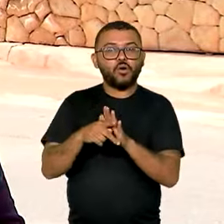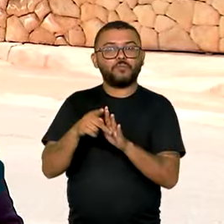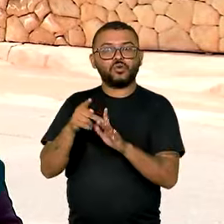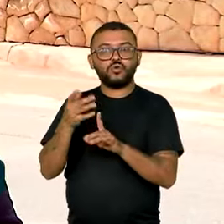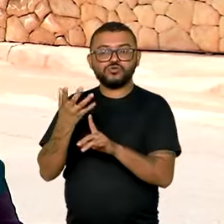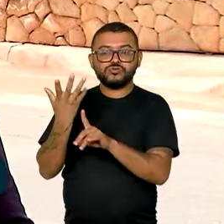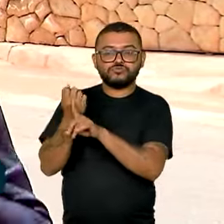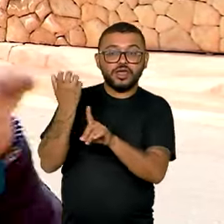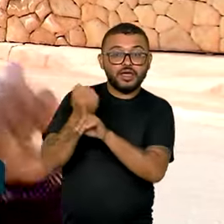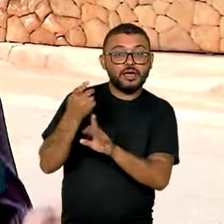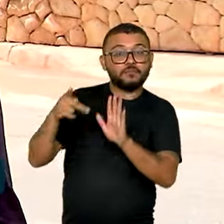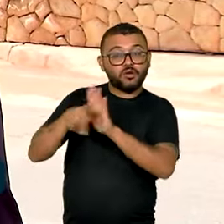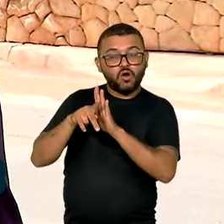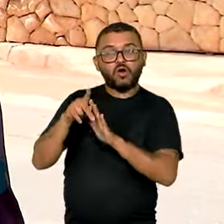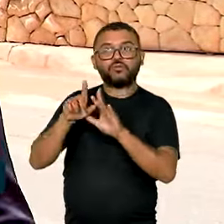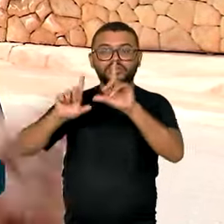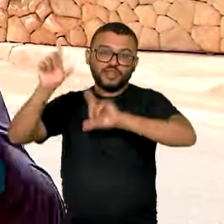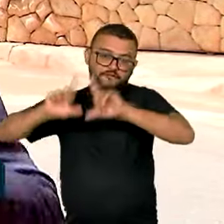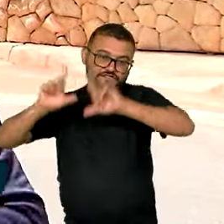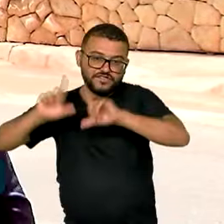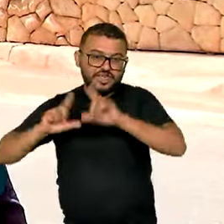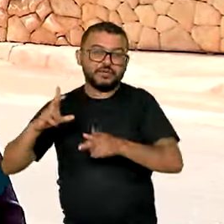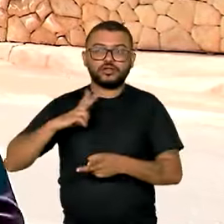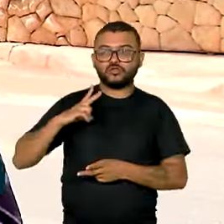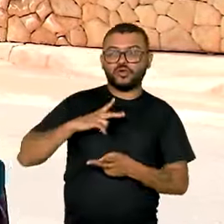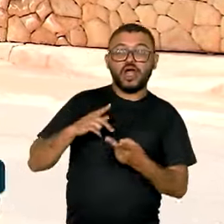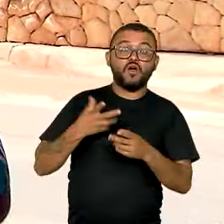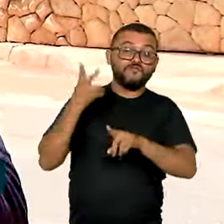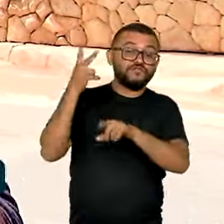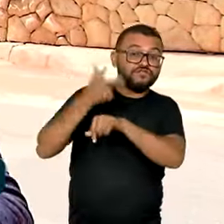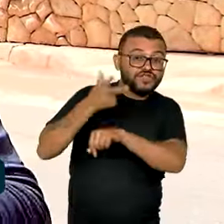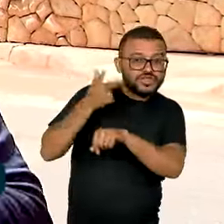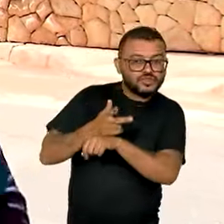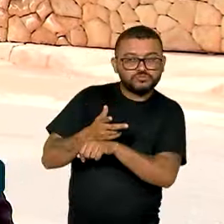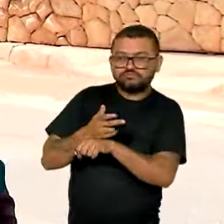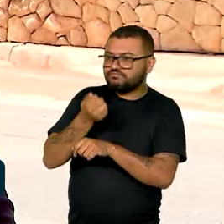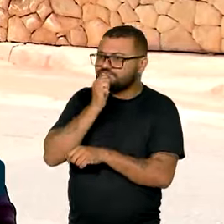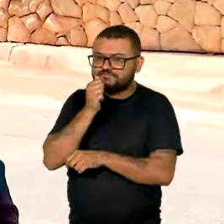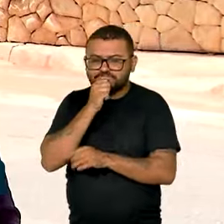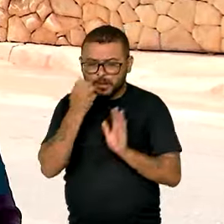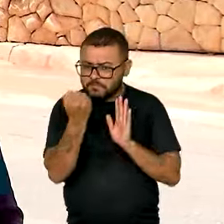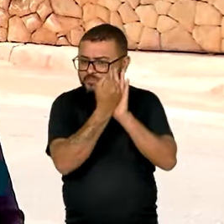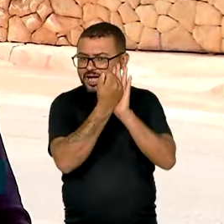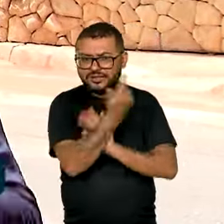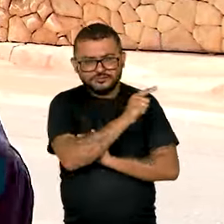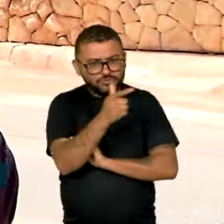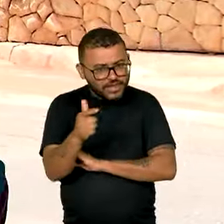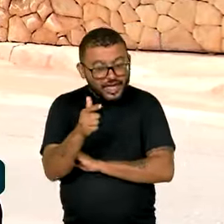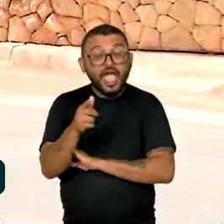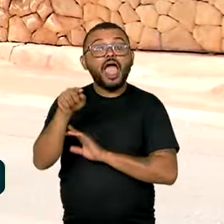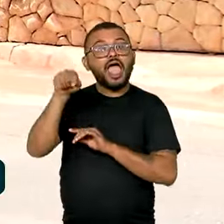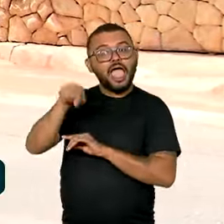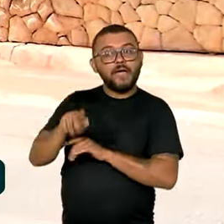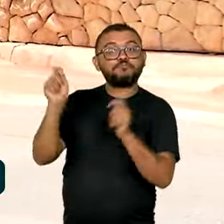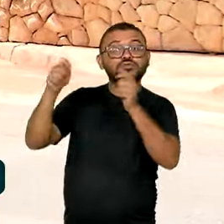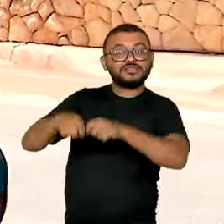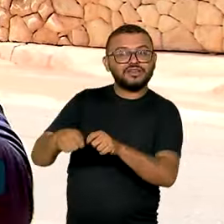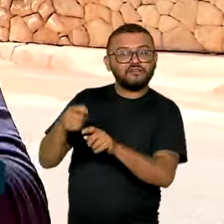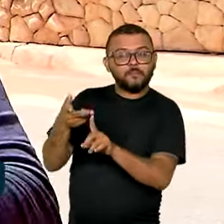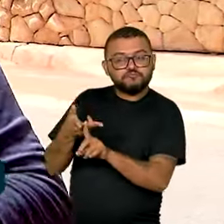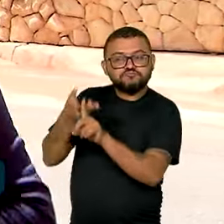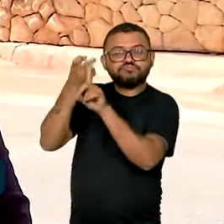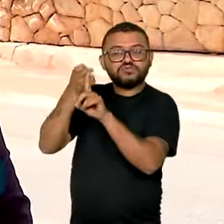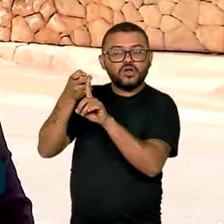à recepção de sinais de TV a cabo ou de vídeo que não passam pela certificação da agência permite o acesso